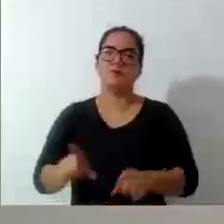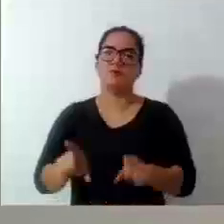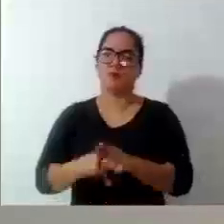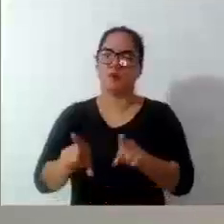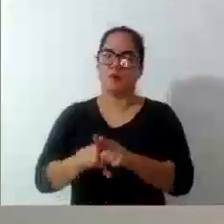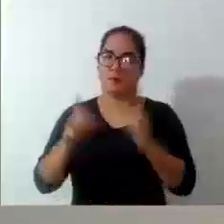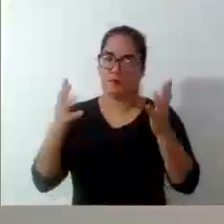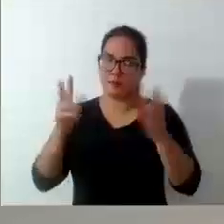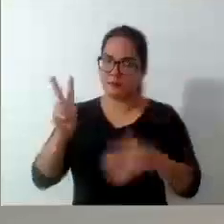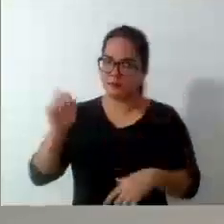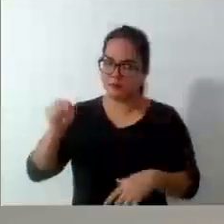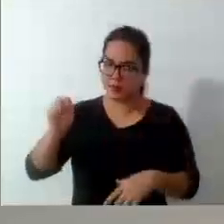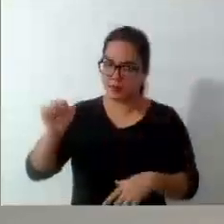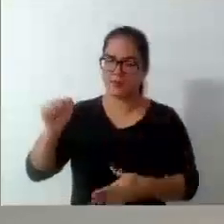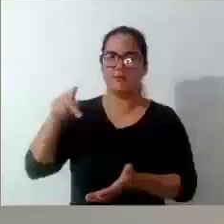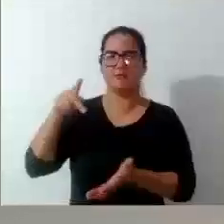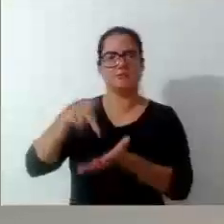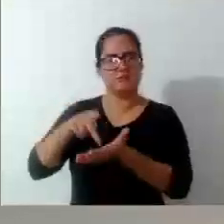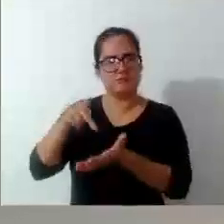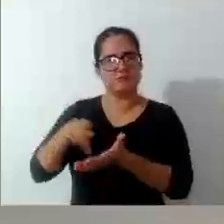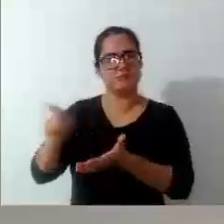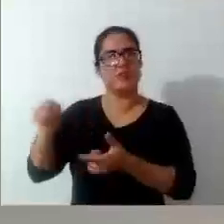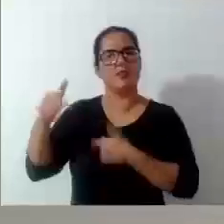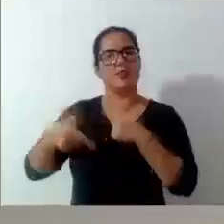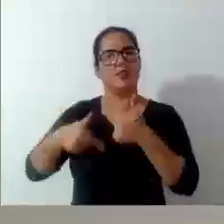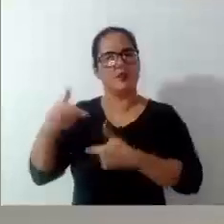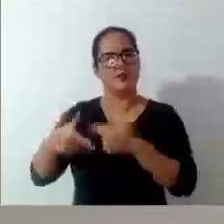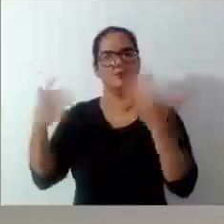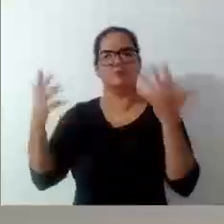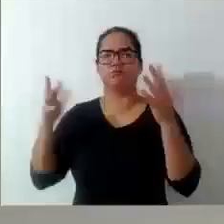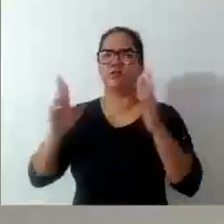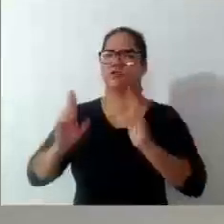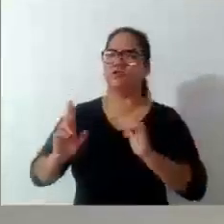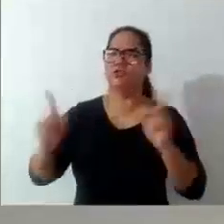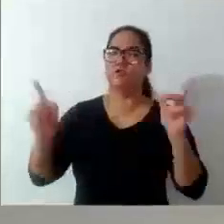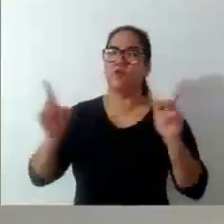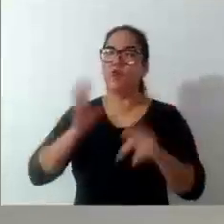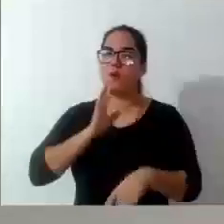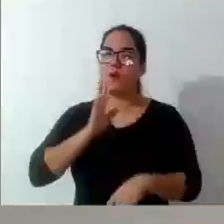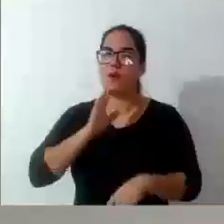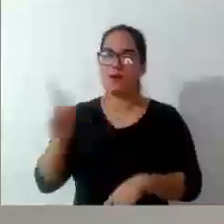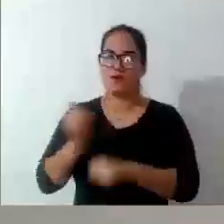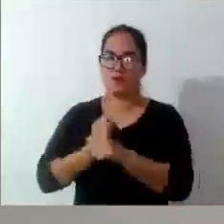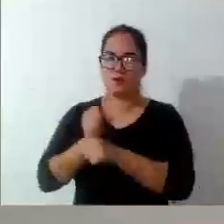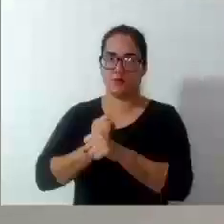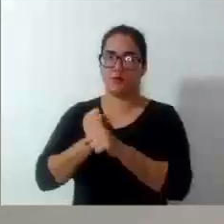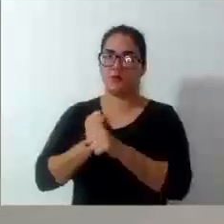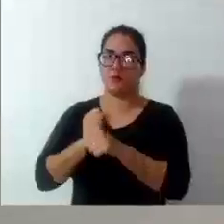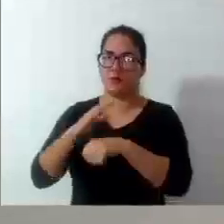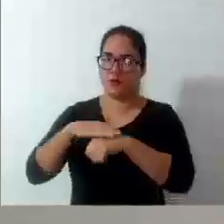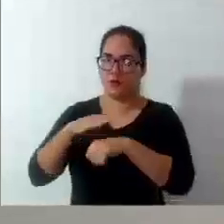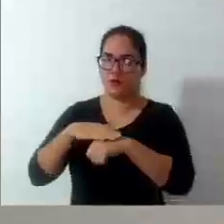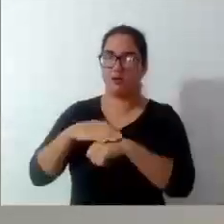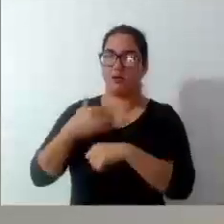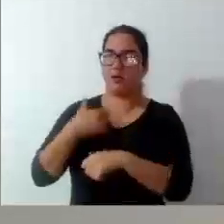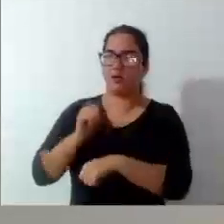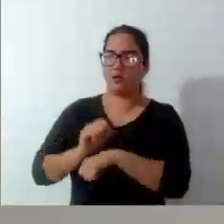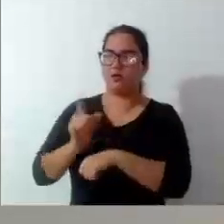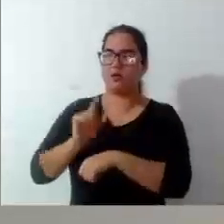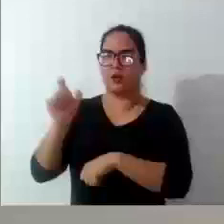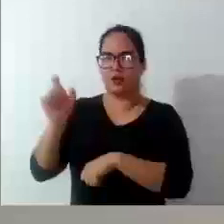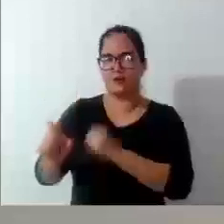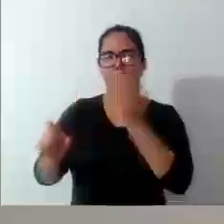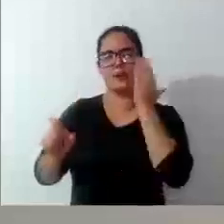para a Vanessa. De fato, Vanessa está fazendo um trabalho bem diferenciado. Eu conheço a Vanessa há muito tempo, eu não esperava nada ao contrário disso.